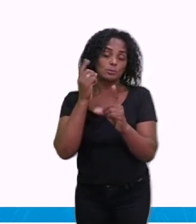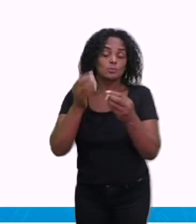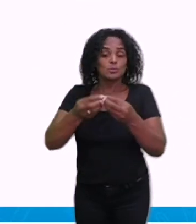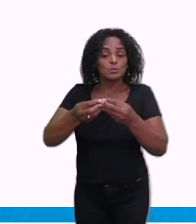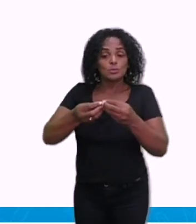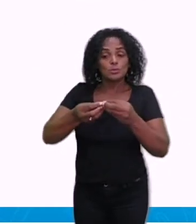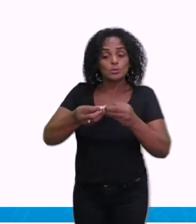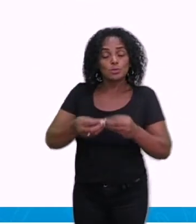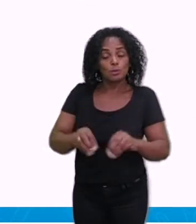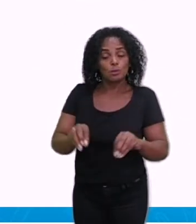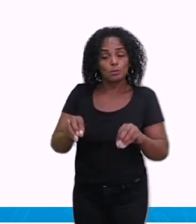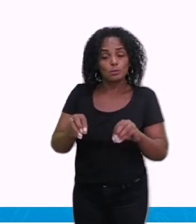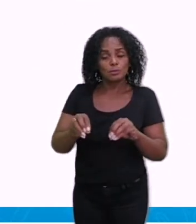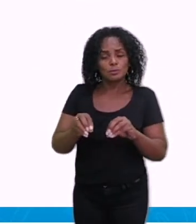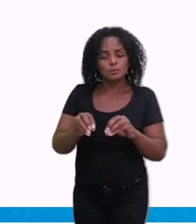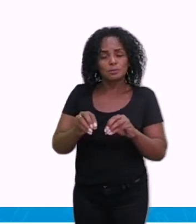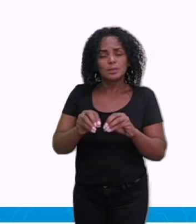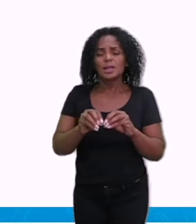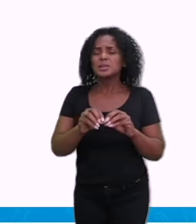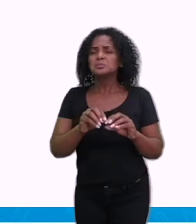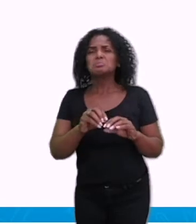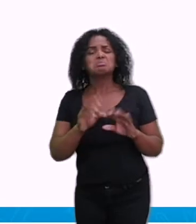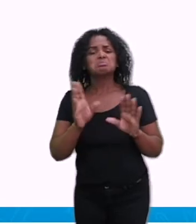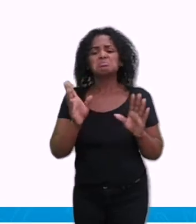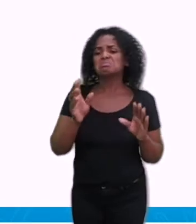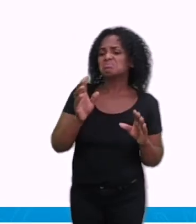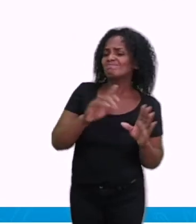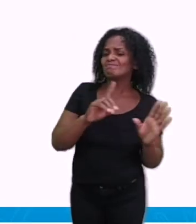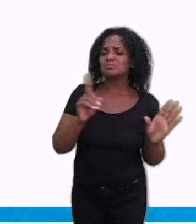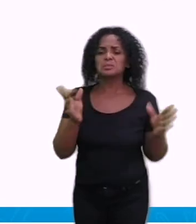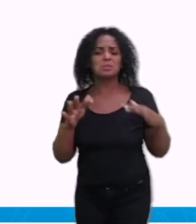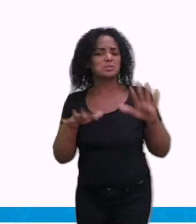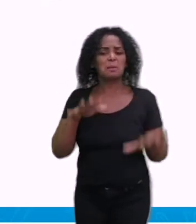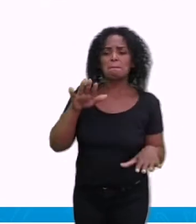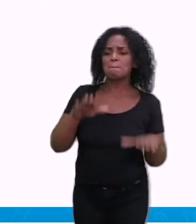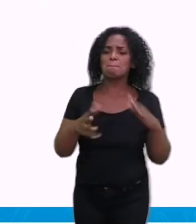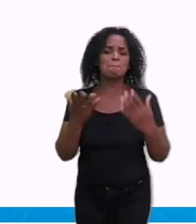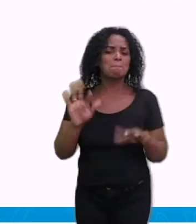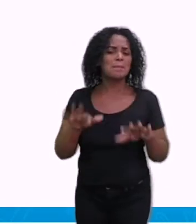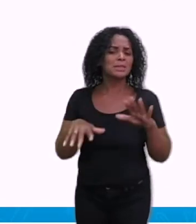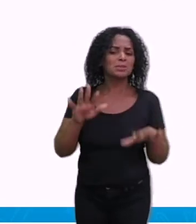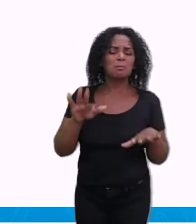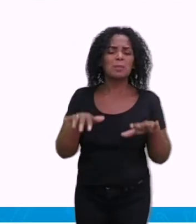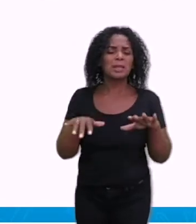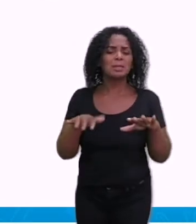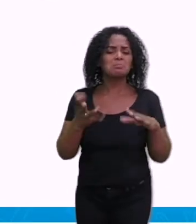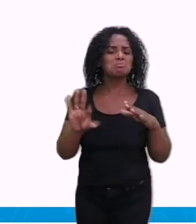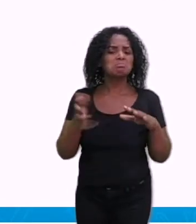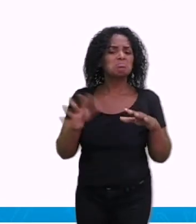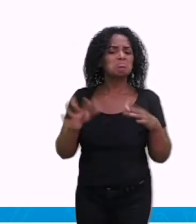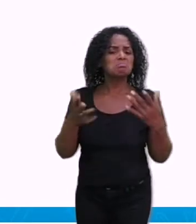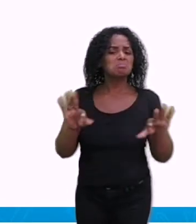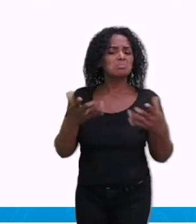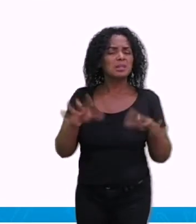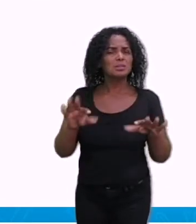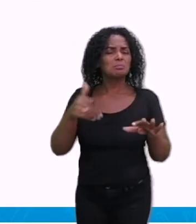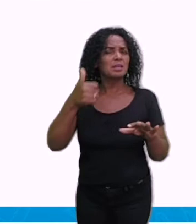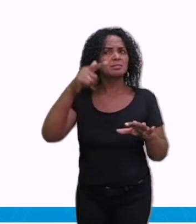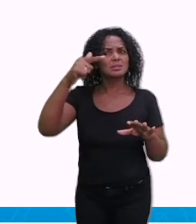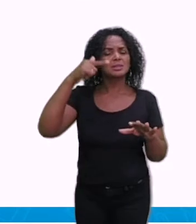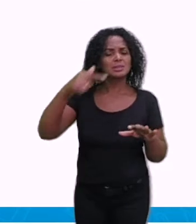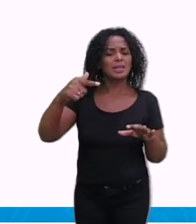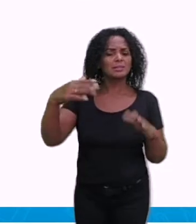ovos e dentro de sete a dez dias eles podem virar mosquitos. Olha pra você ver a quantidade de